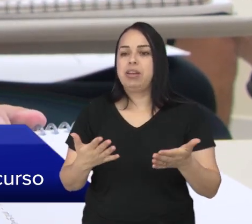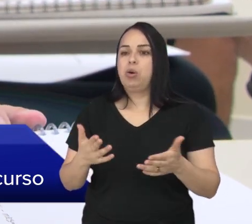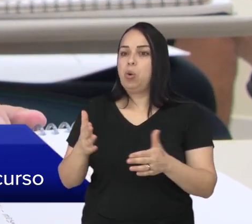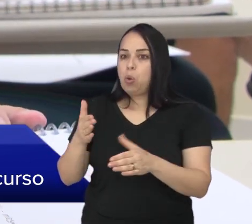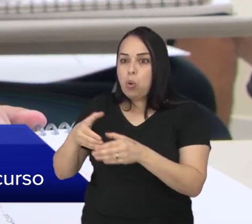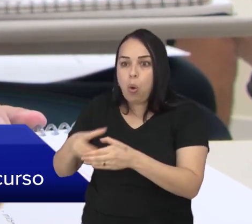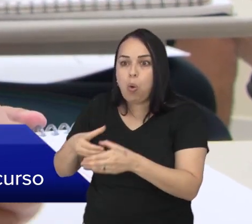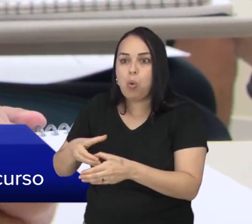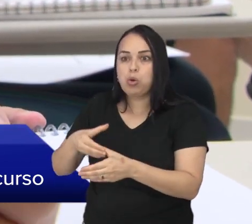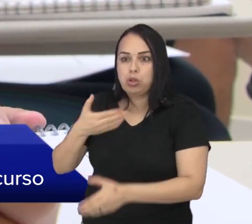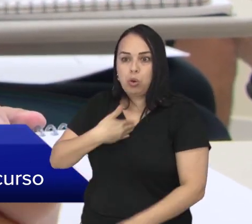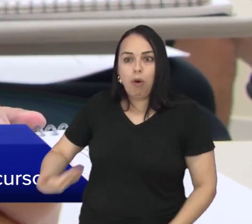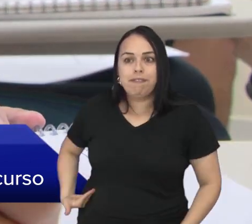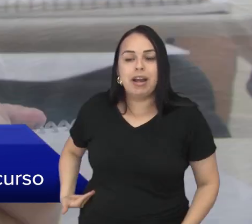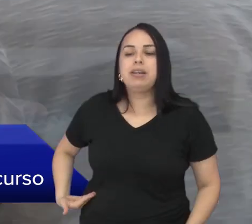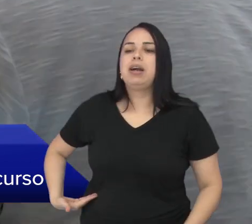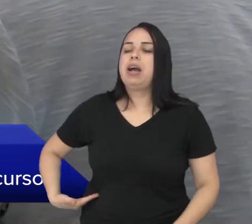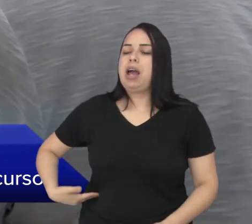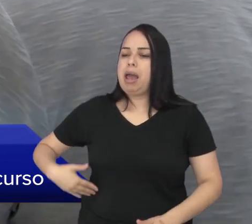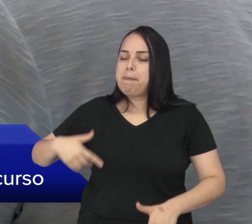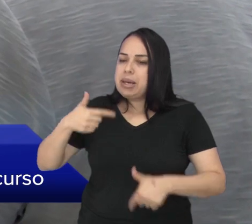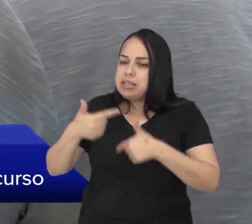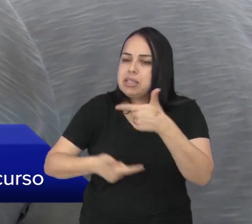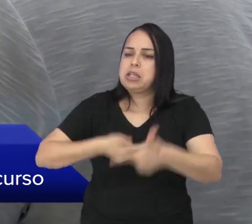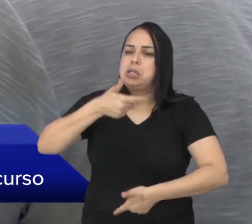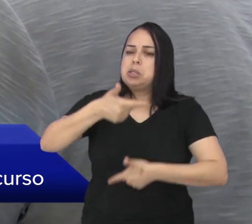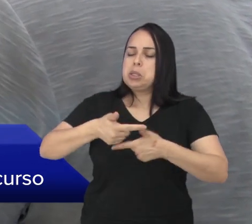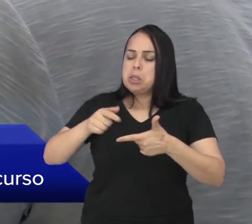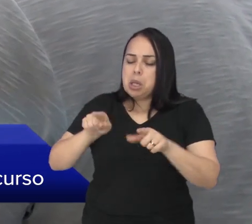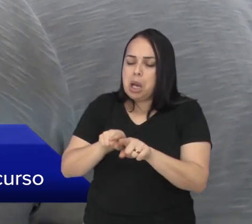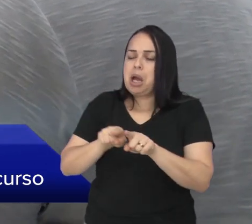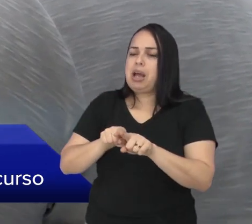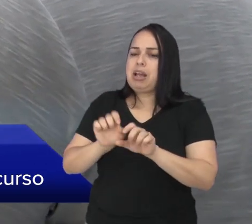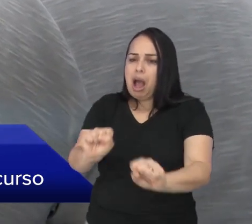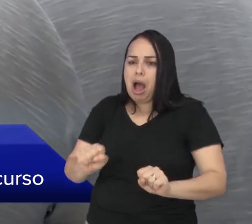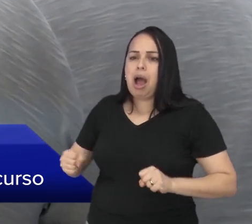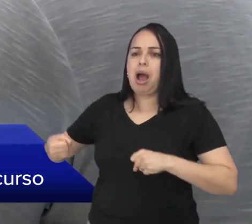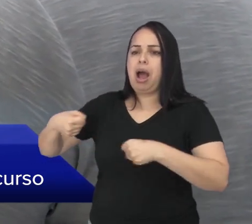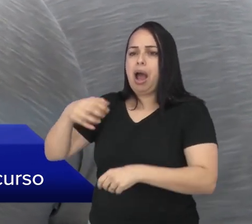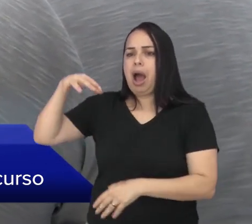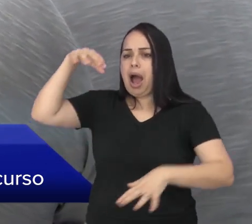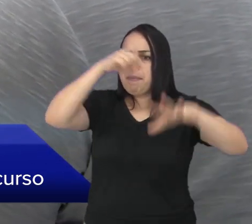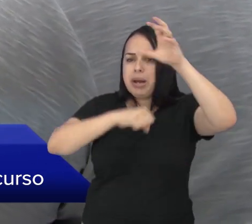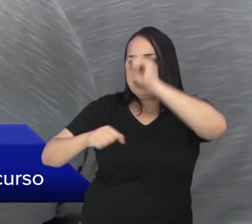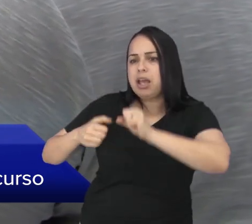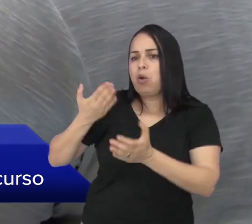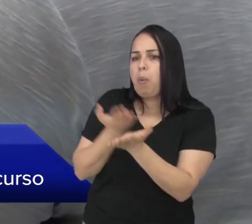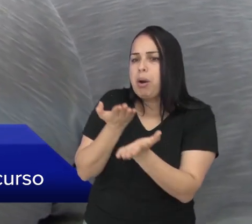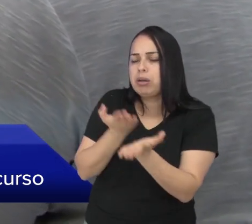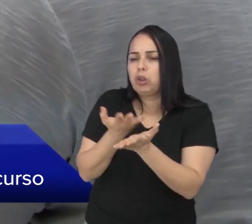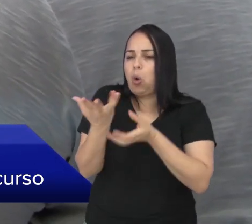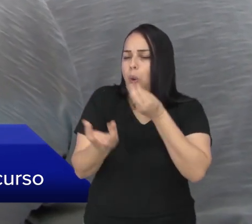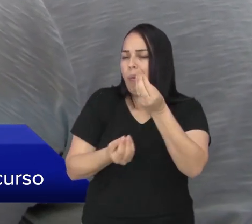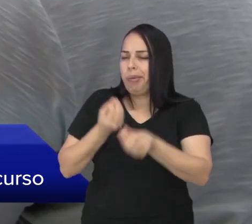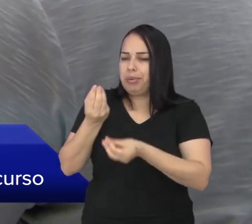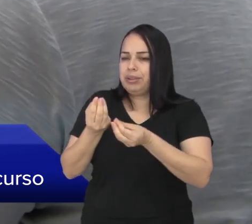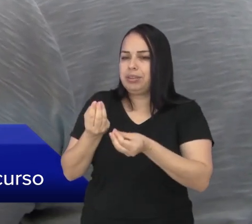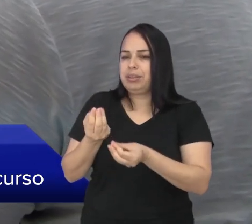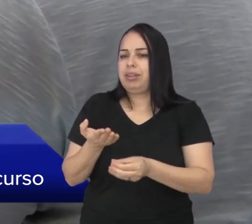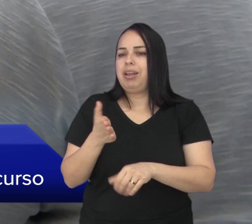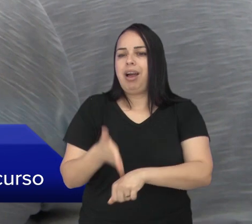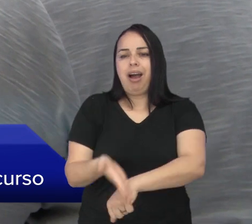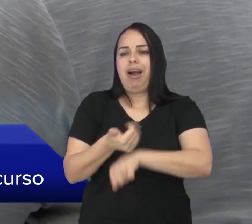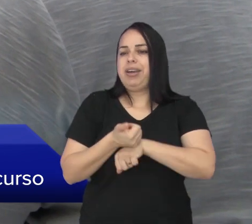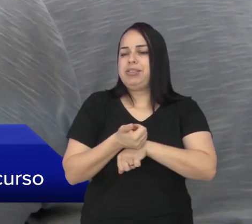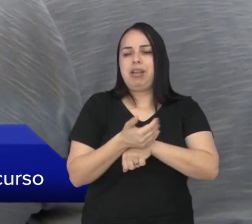público, ele é trabalhoso. Mais trabalhoso no sentido da pessoa se organizar, no sentido dela aprender como estudar, né? Porque a gente